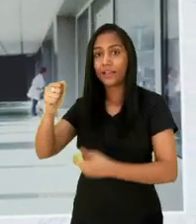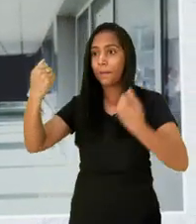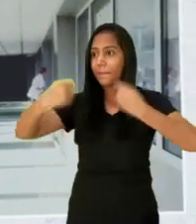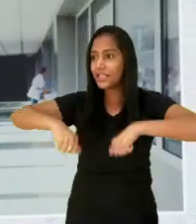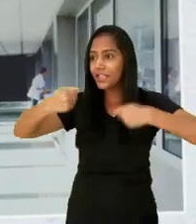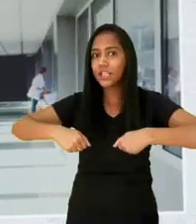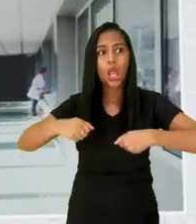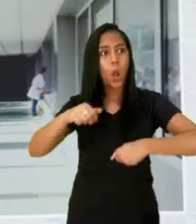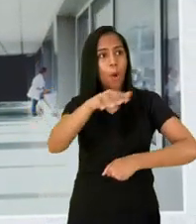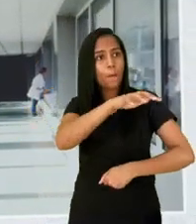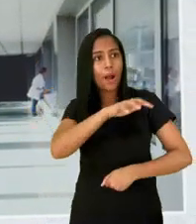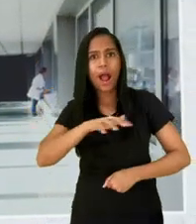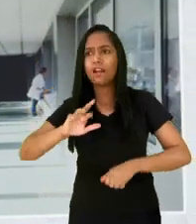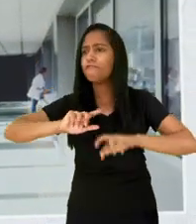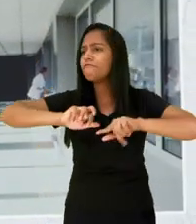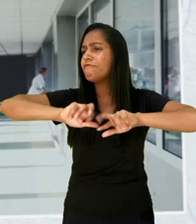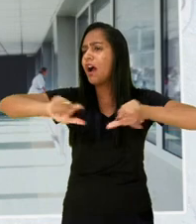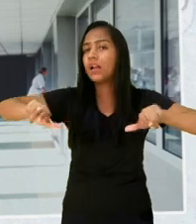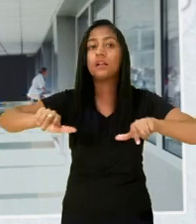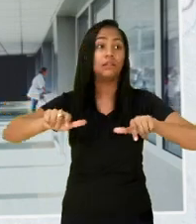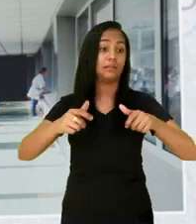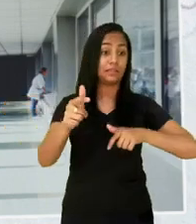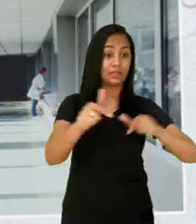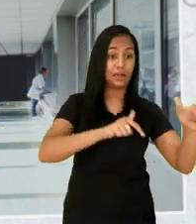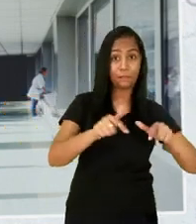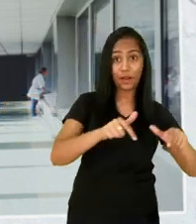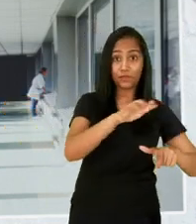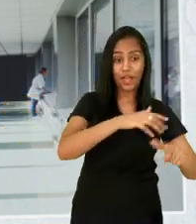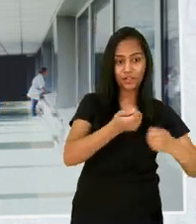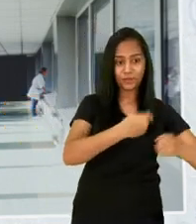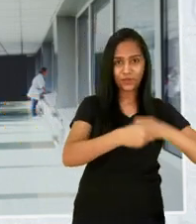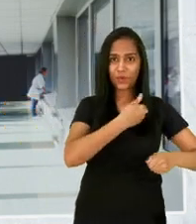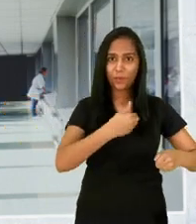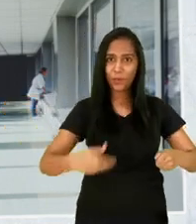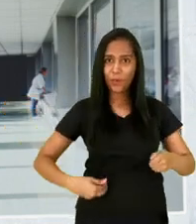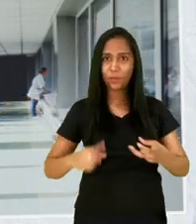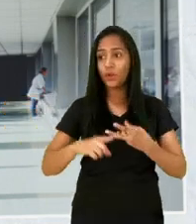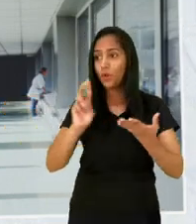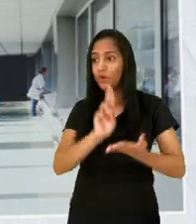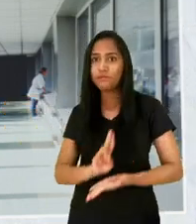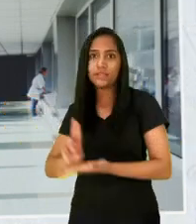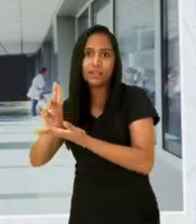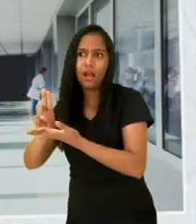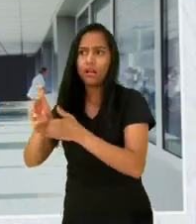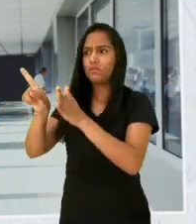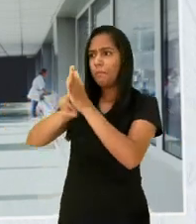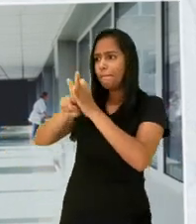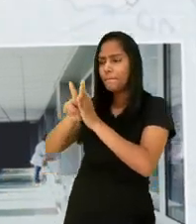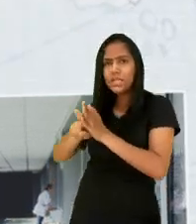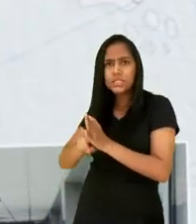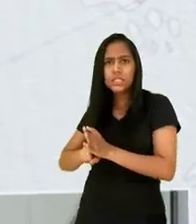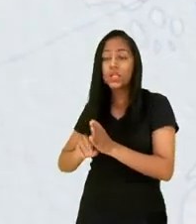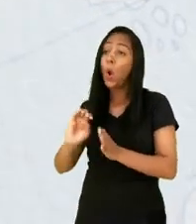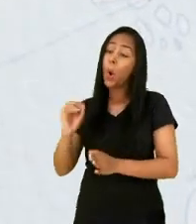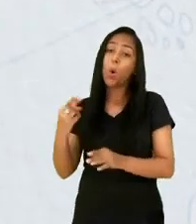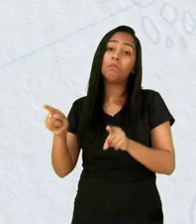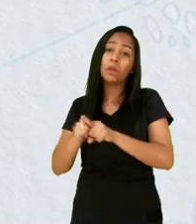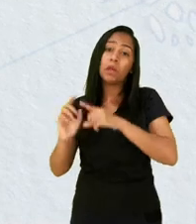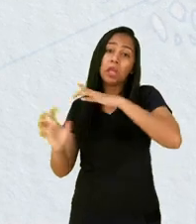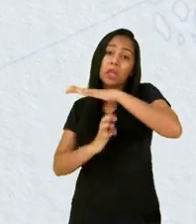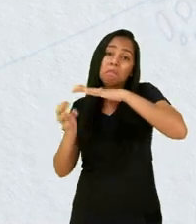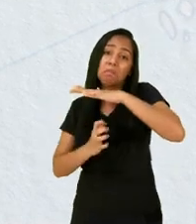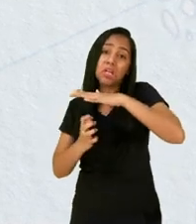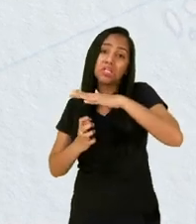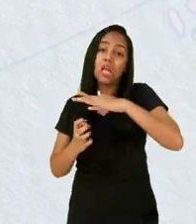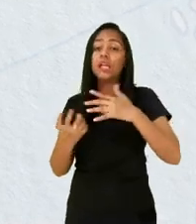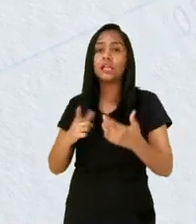recomendações de ações. Mas, para realizar esses objetivos, a carta precisa chegar a um público diverso. Pessoas que trabalham